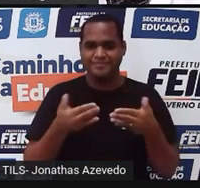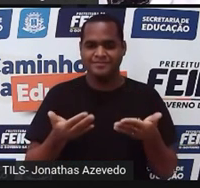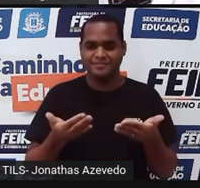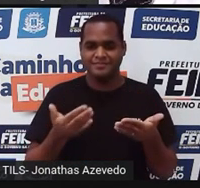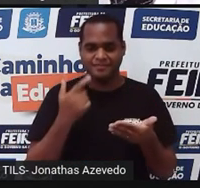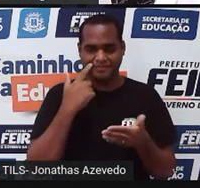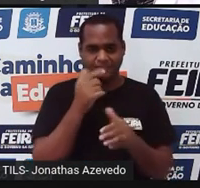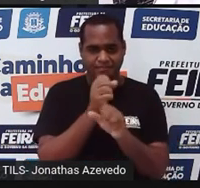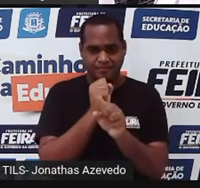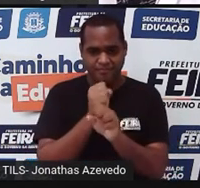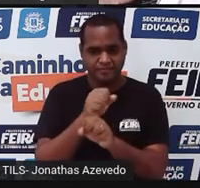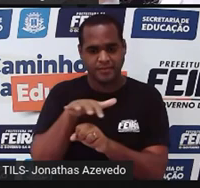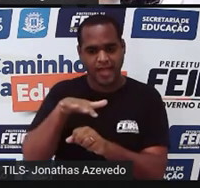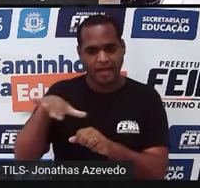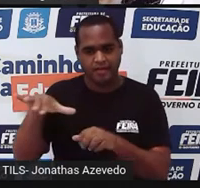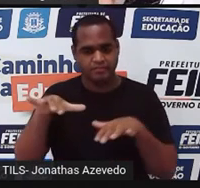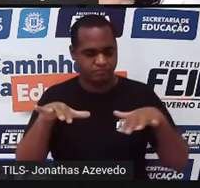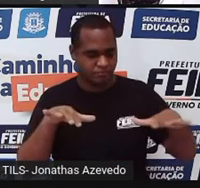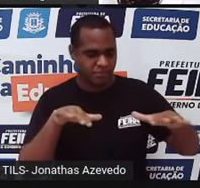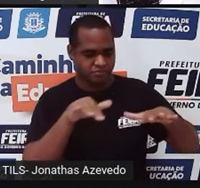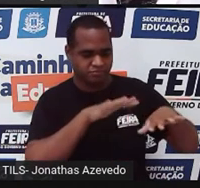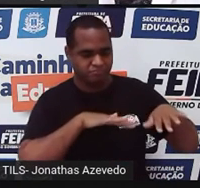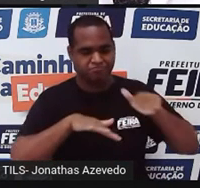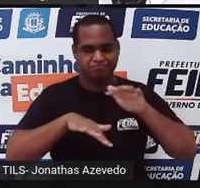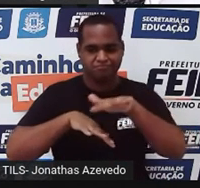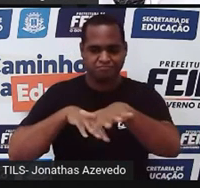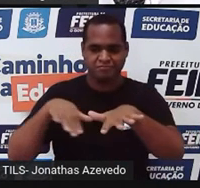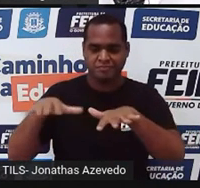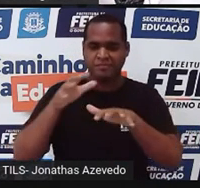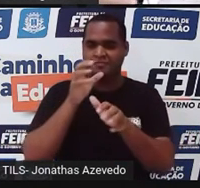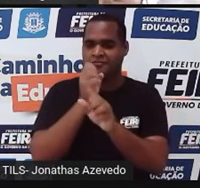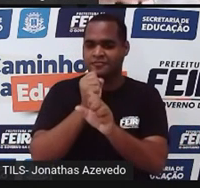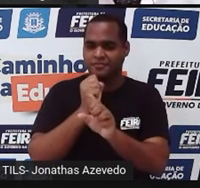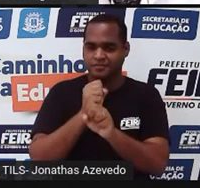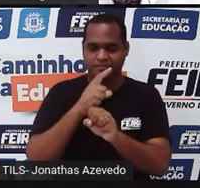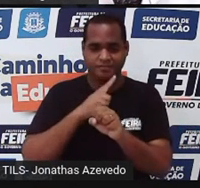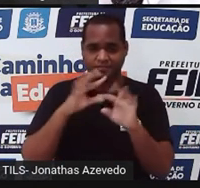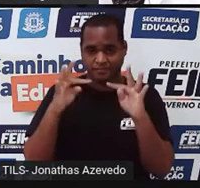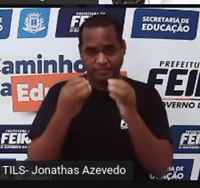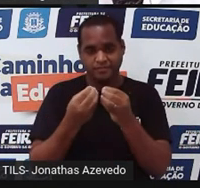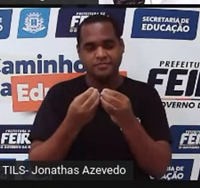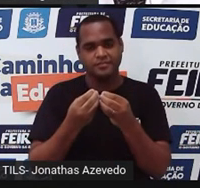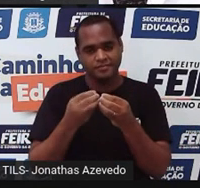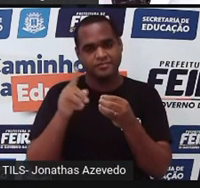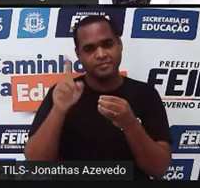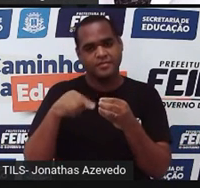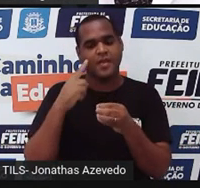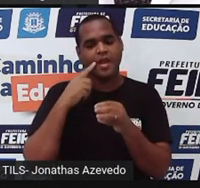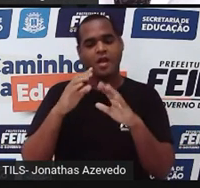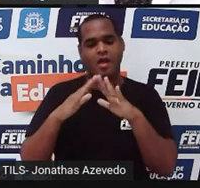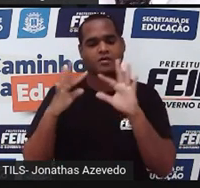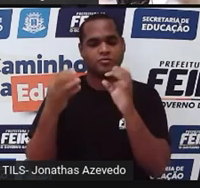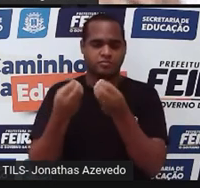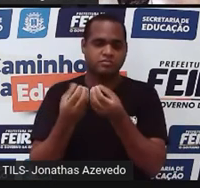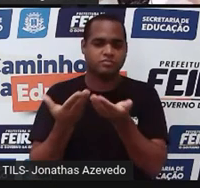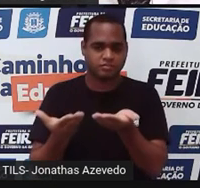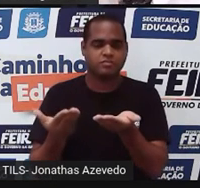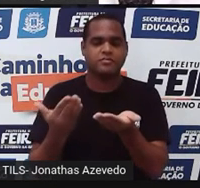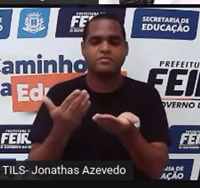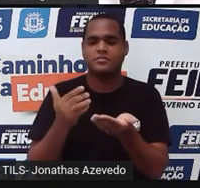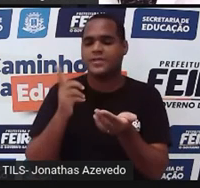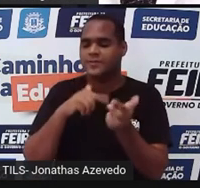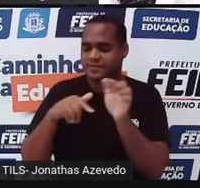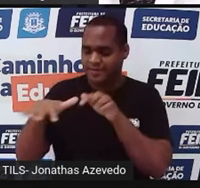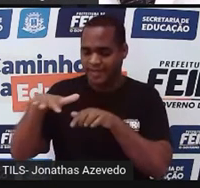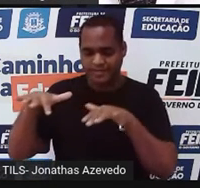gente vai somar as áreas de todos os cômodos porque juntando todos os cômodos dá a casa toda. Então, juntando todas